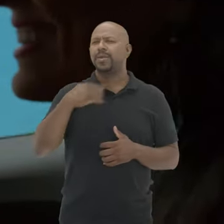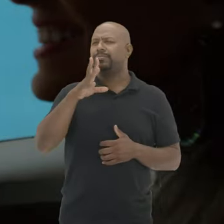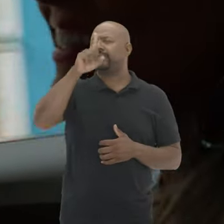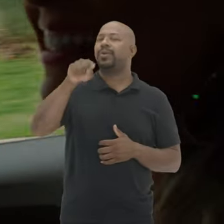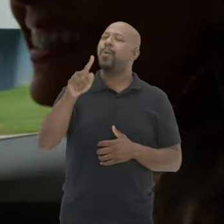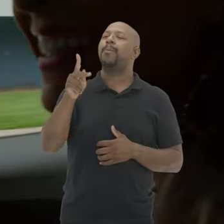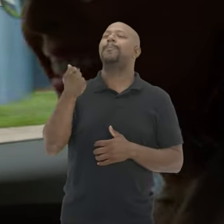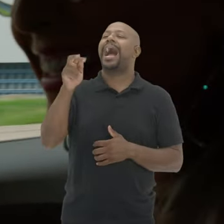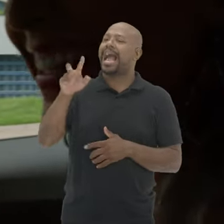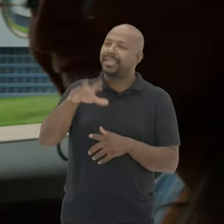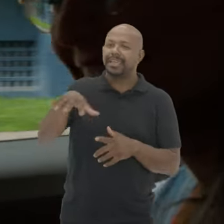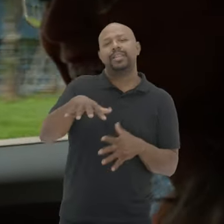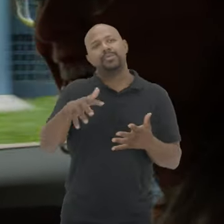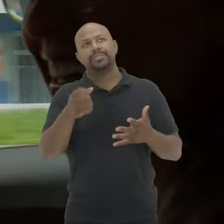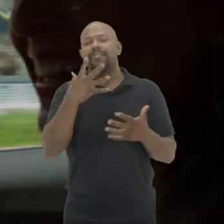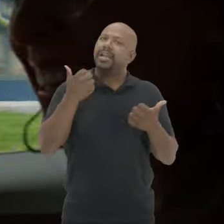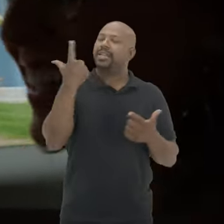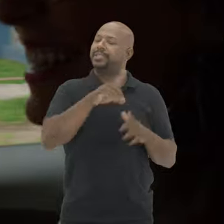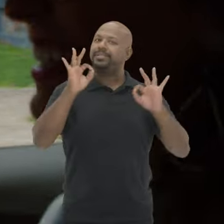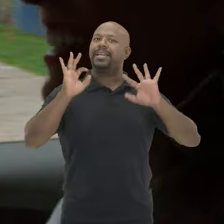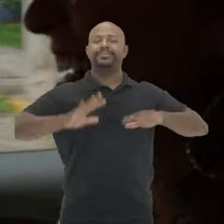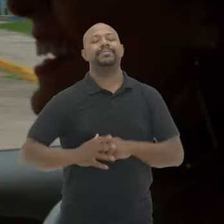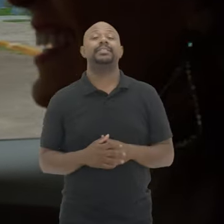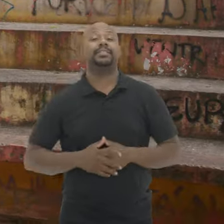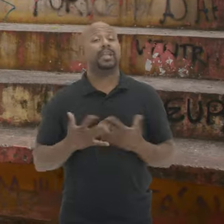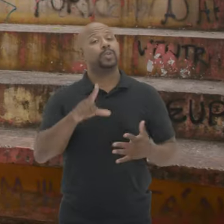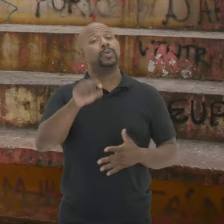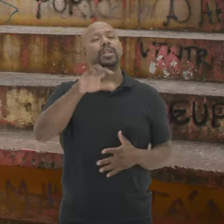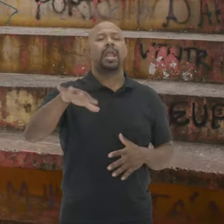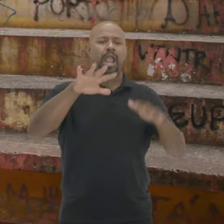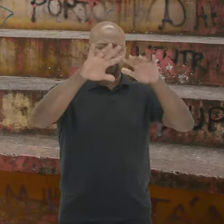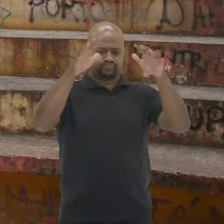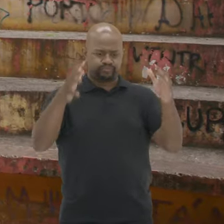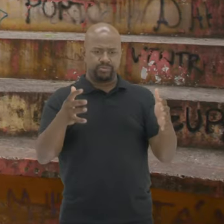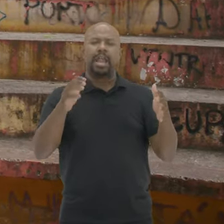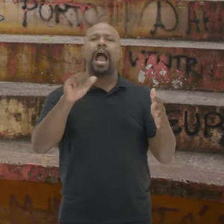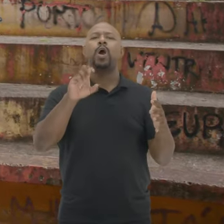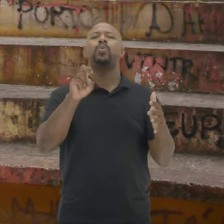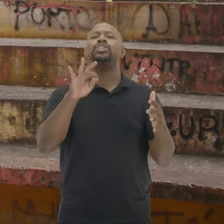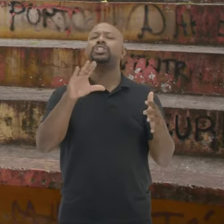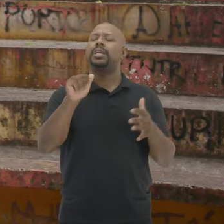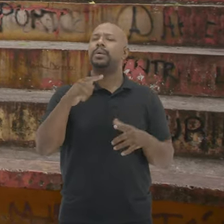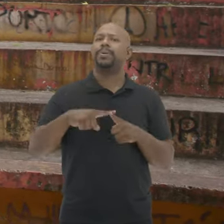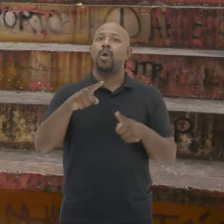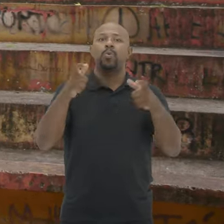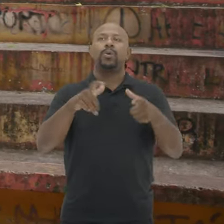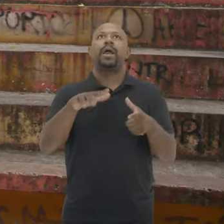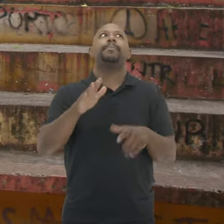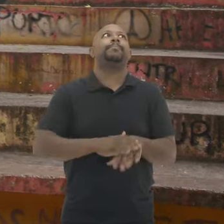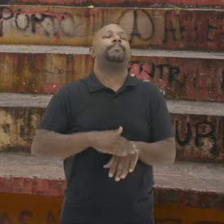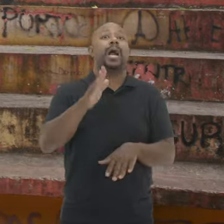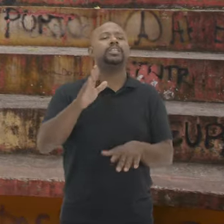Eu chutaria O Parque Itaimbé Mas então Está valendo Ganhei E eu escolhi Então a concha acústica Por ser Um